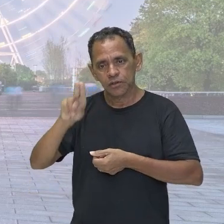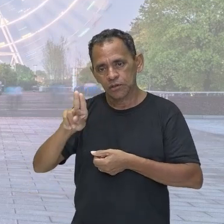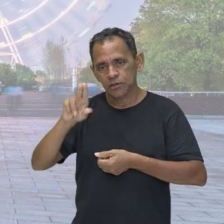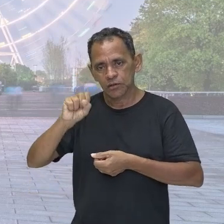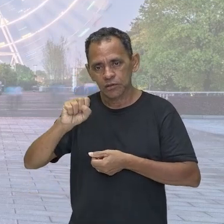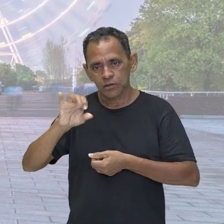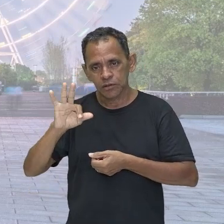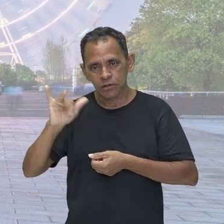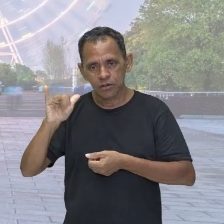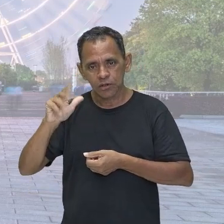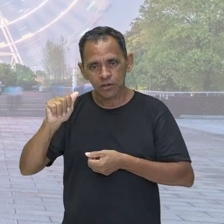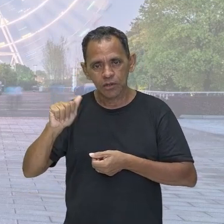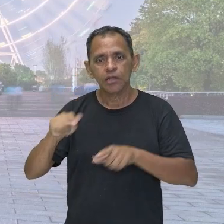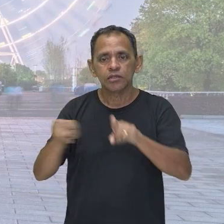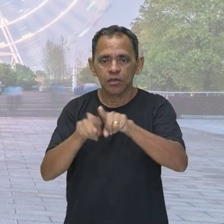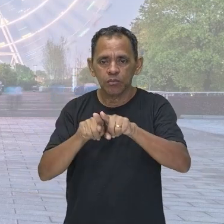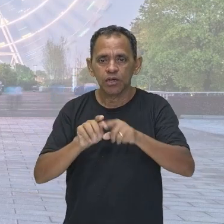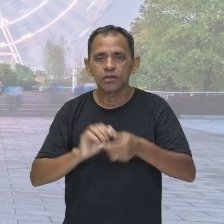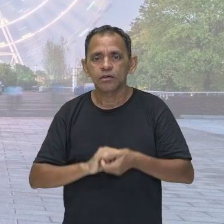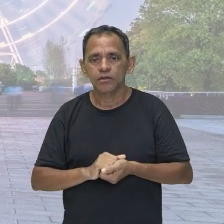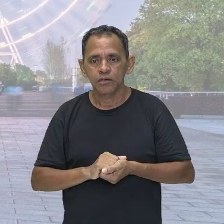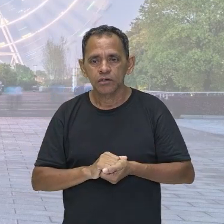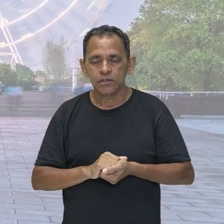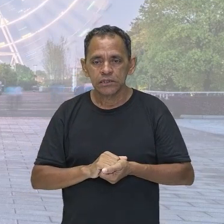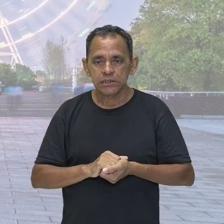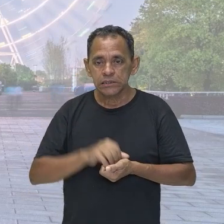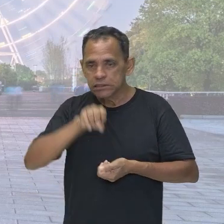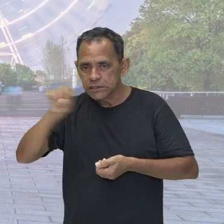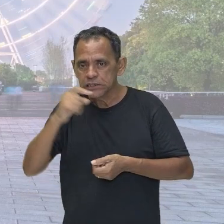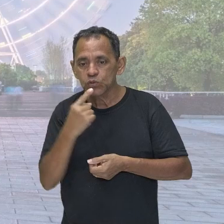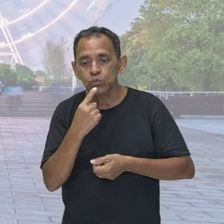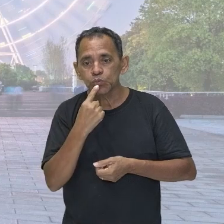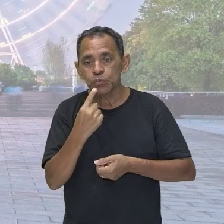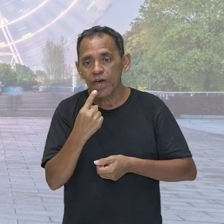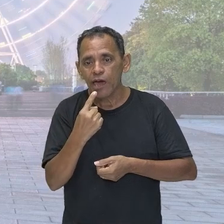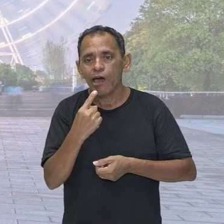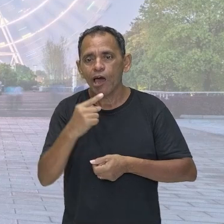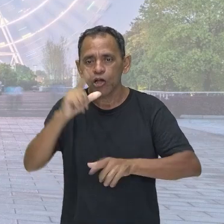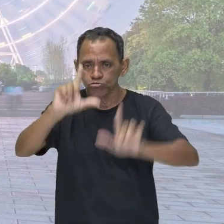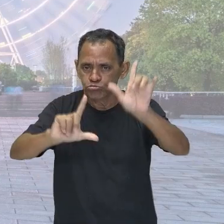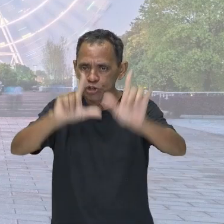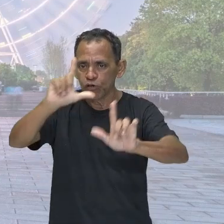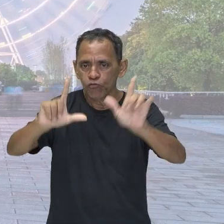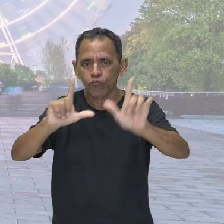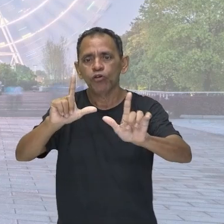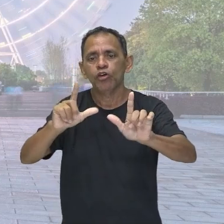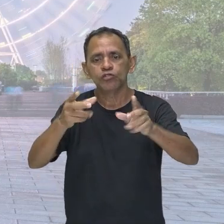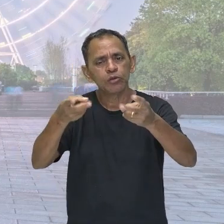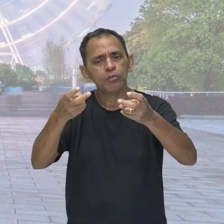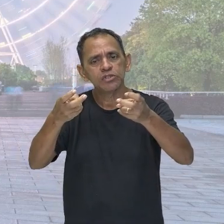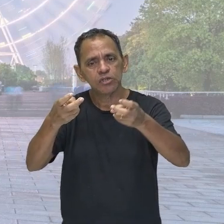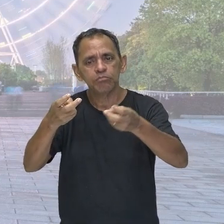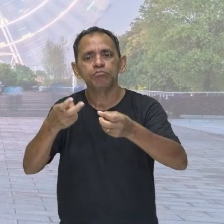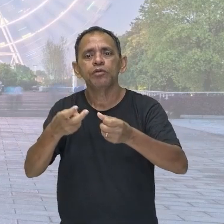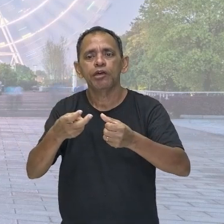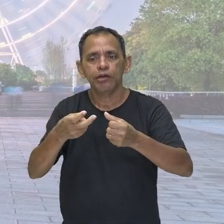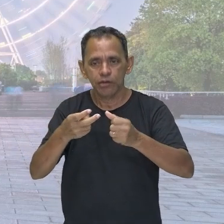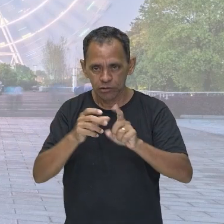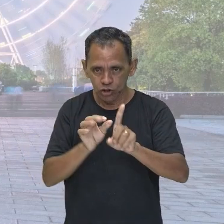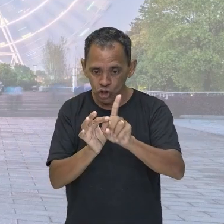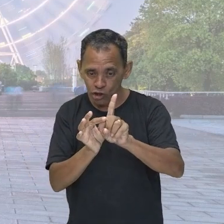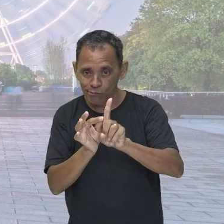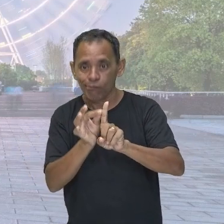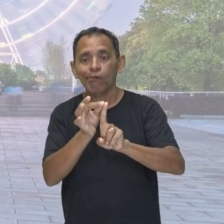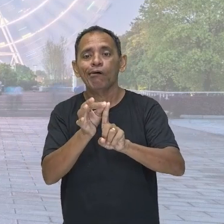que ela esquenta um pouco o braço, né? E tu também tá ouvindo esse sistema. E ela também tá emitindo alguma luz.